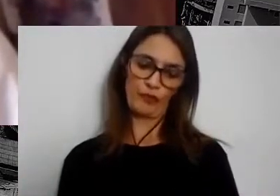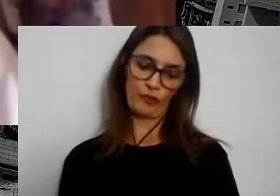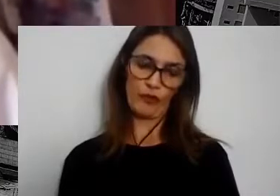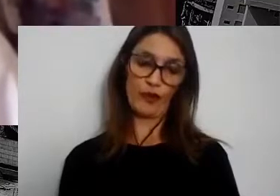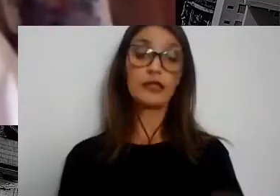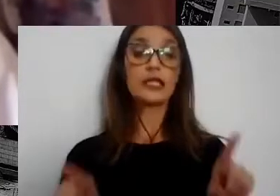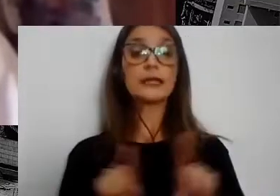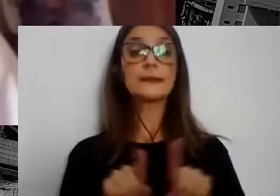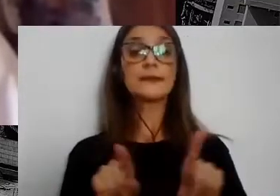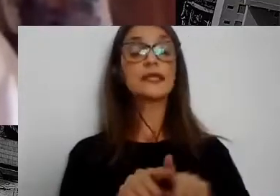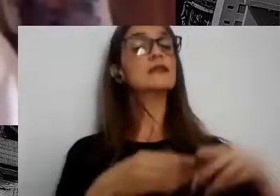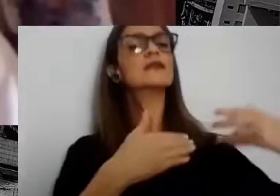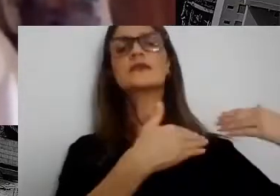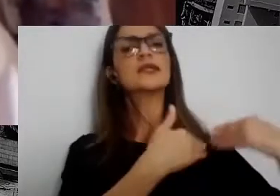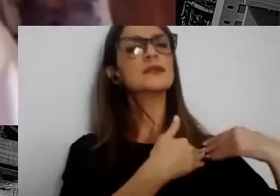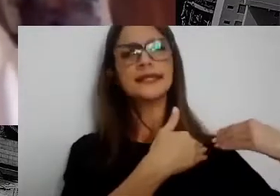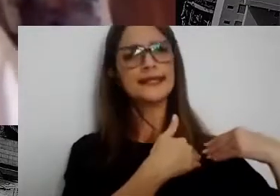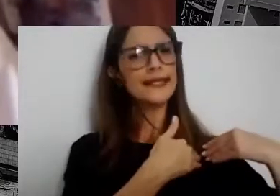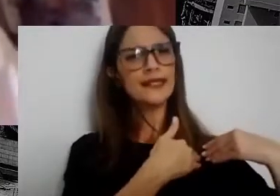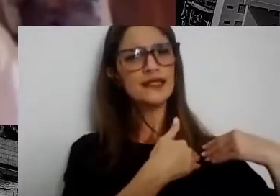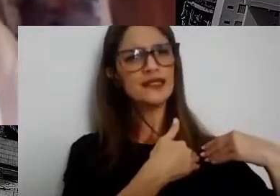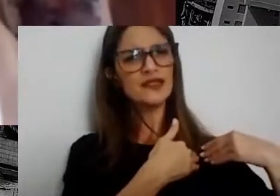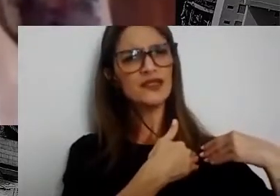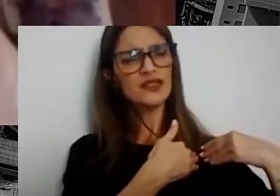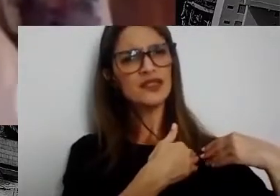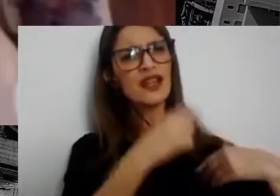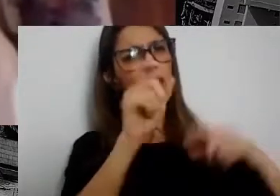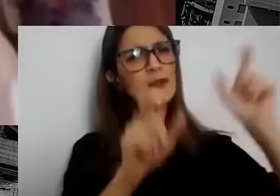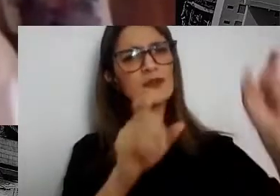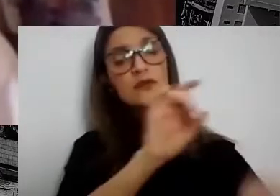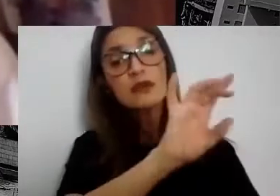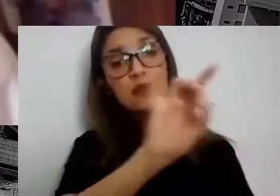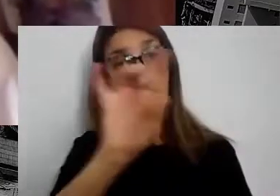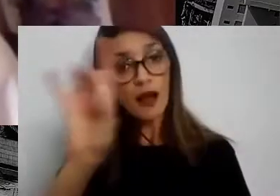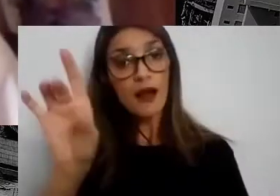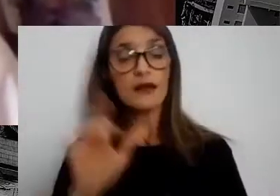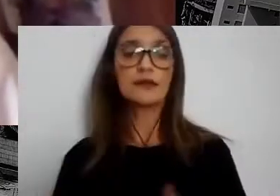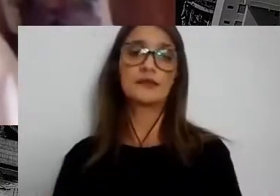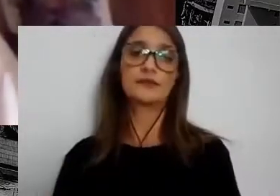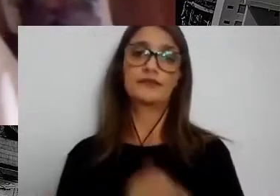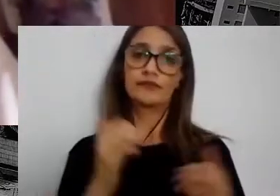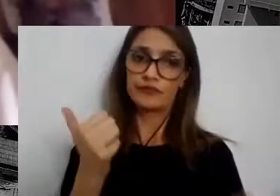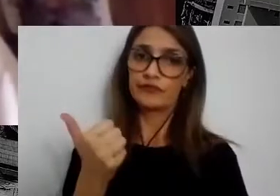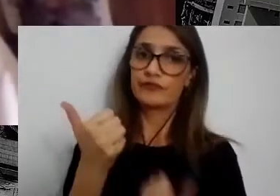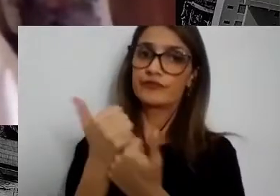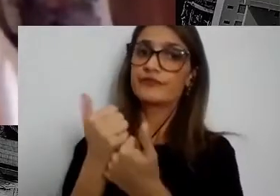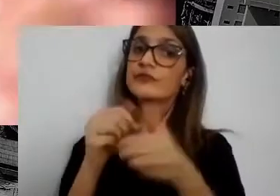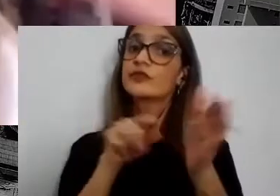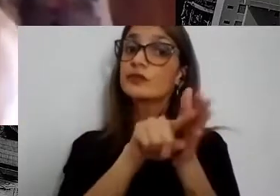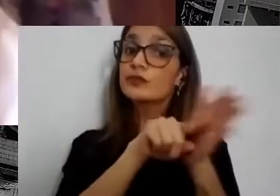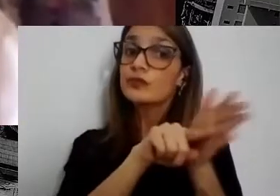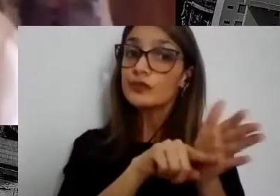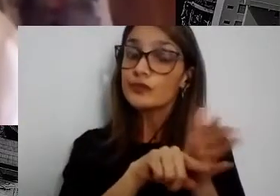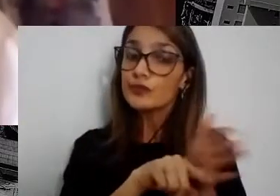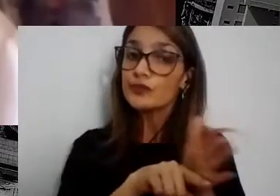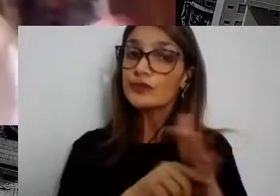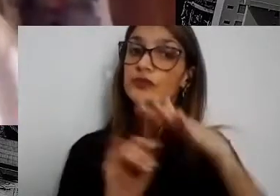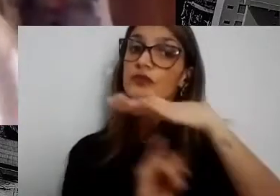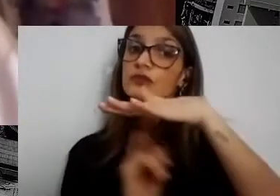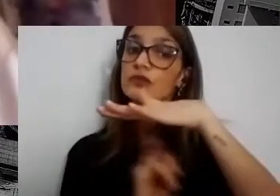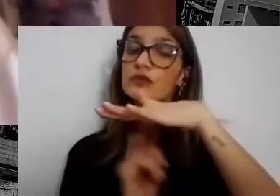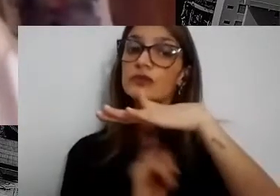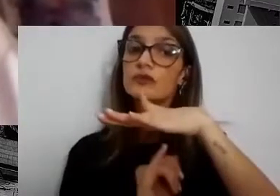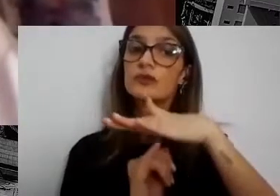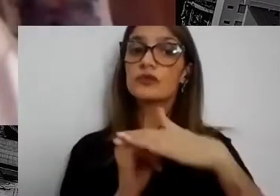corresponsabilidade dos cidadãos. Nós apoiamos um estudo recentemente do Instituto Trata Brasil sobre demanda futura de água.